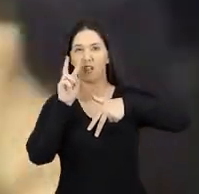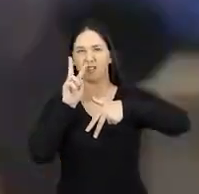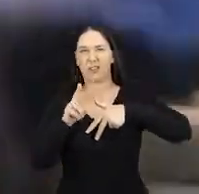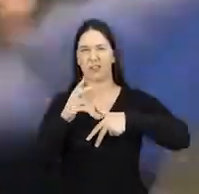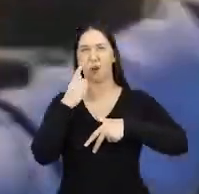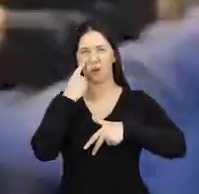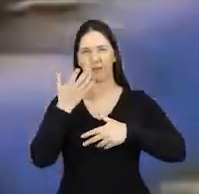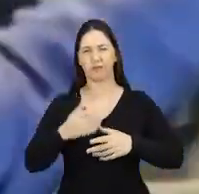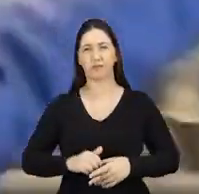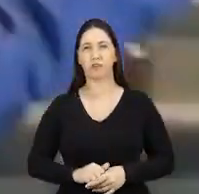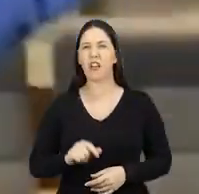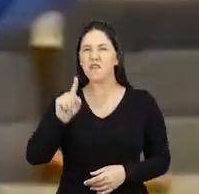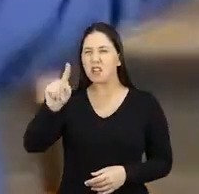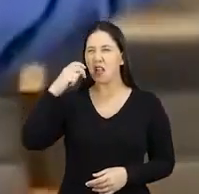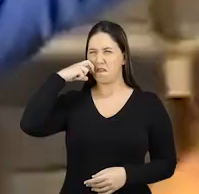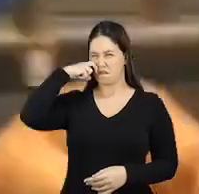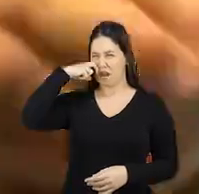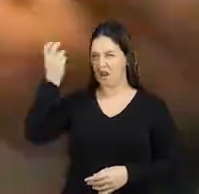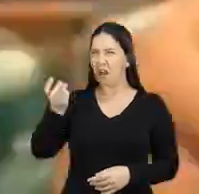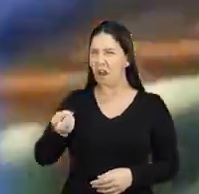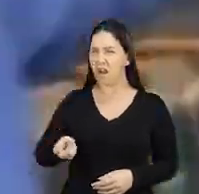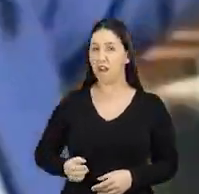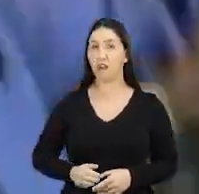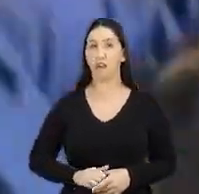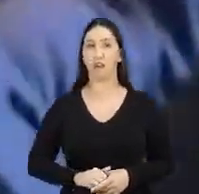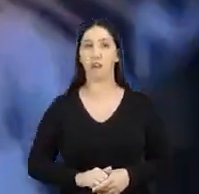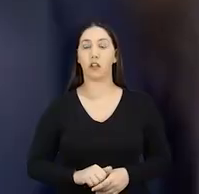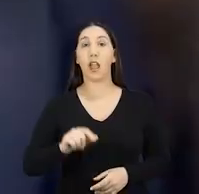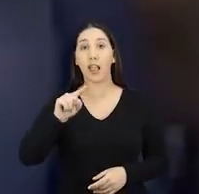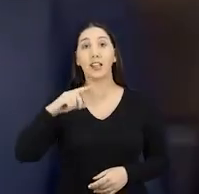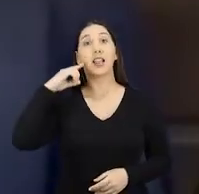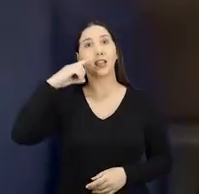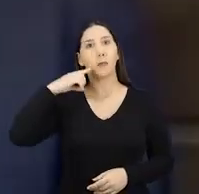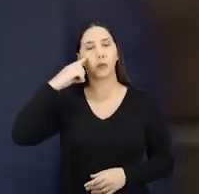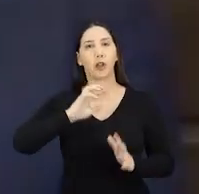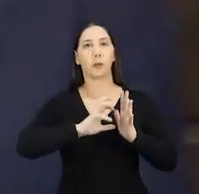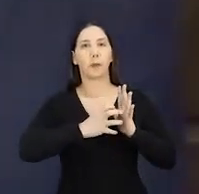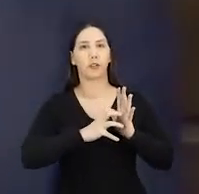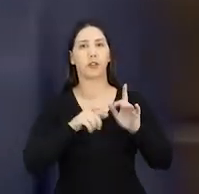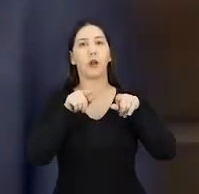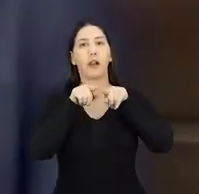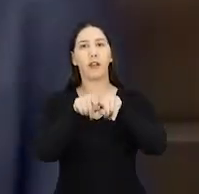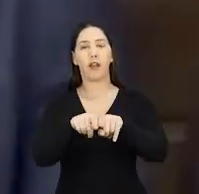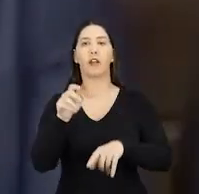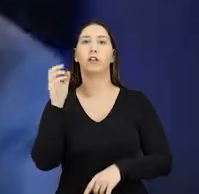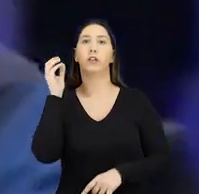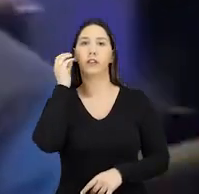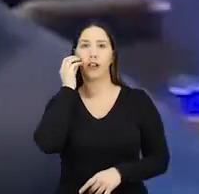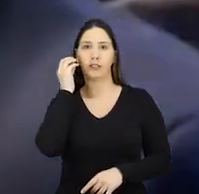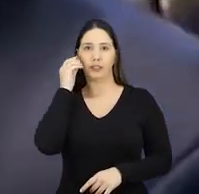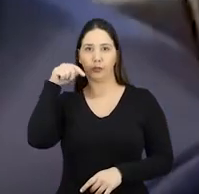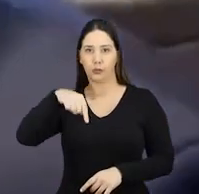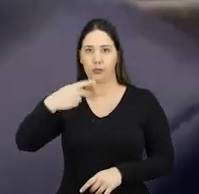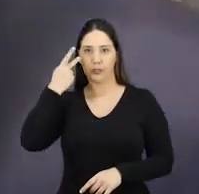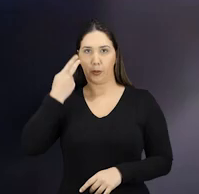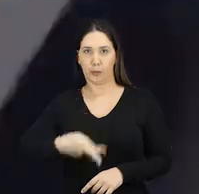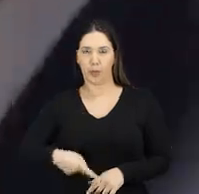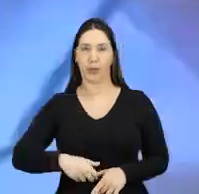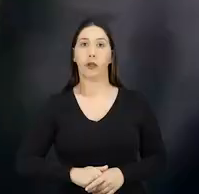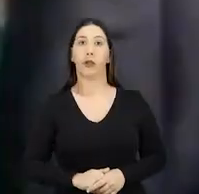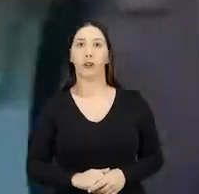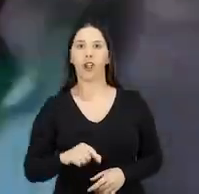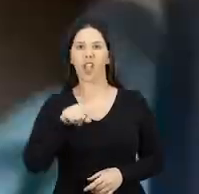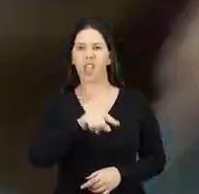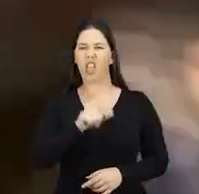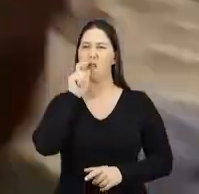deplorável. É isso que senhora é, uma vergonha. Esse aí é um deputado do partido e aliado do candidato Tarcísio aqui em São Paulo. Ele assedia e agride de